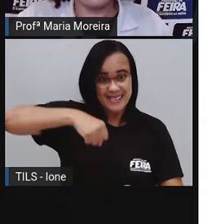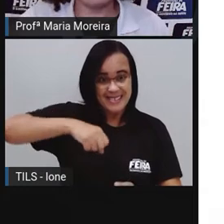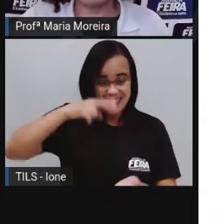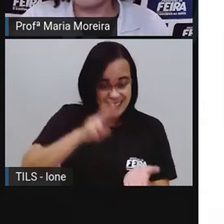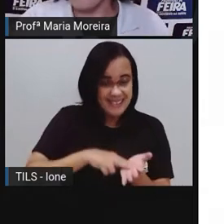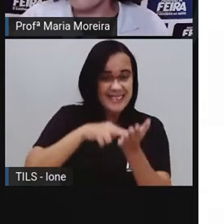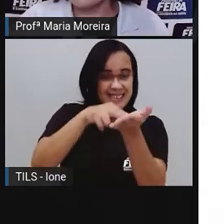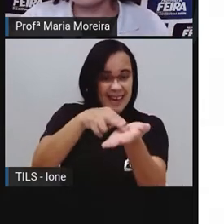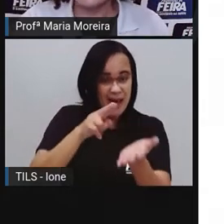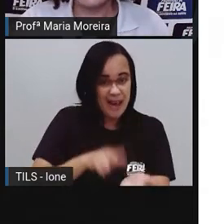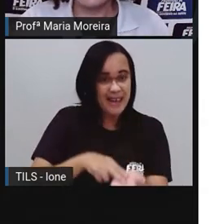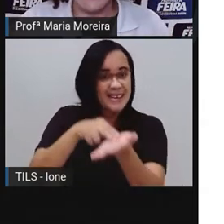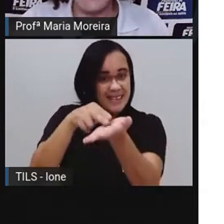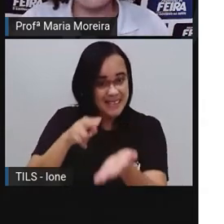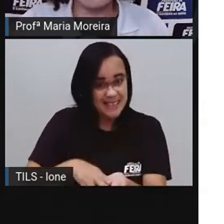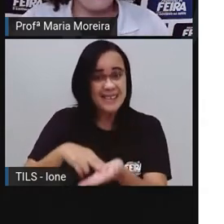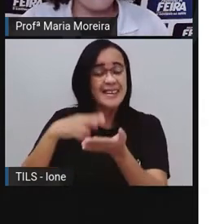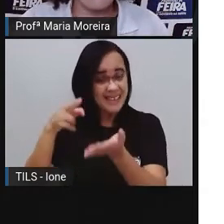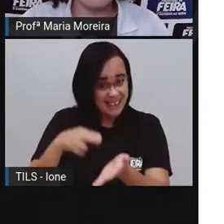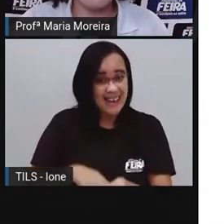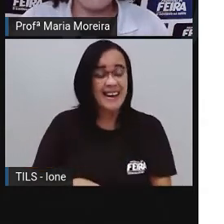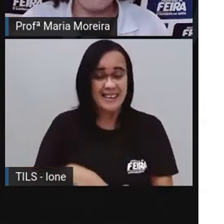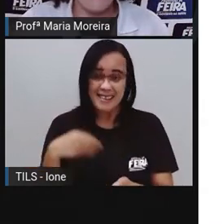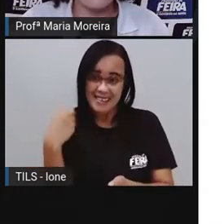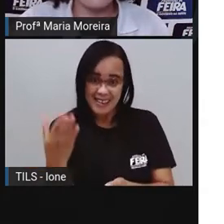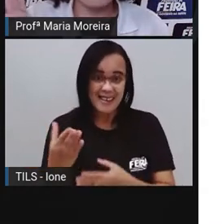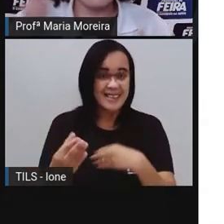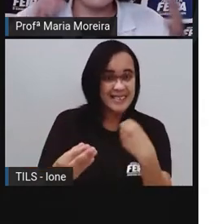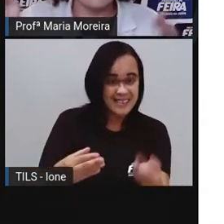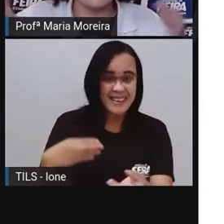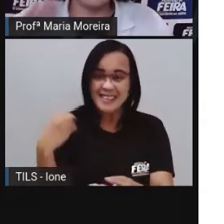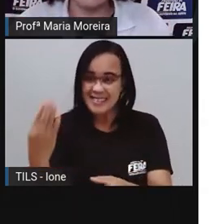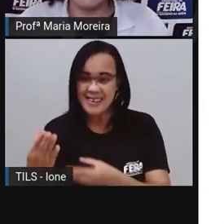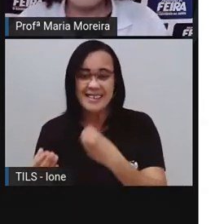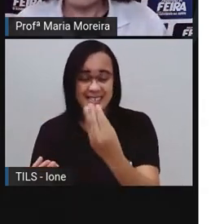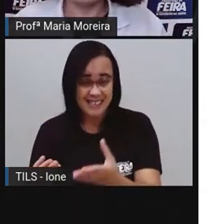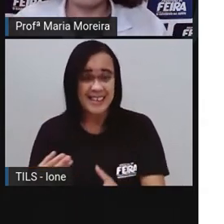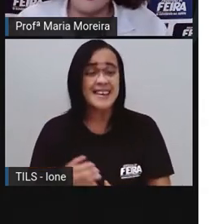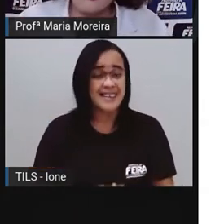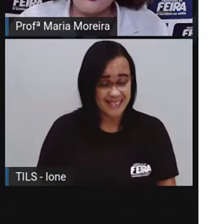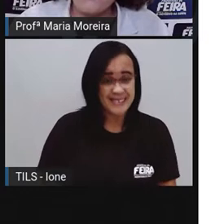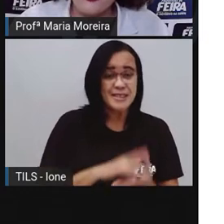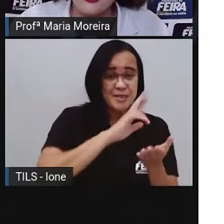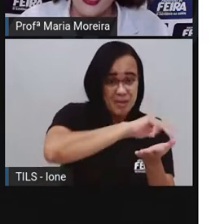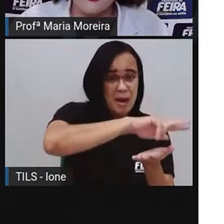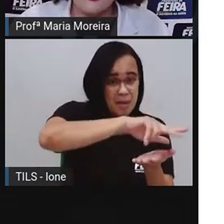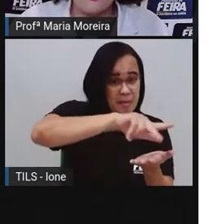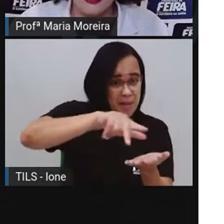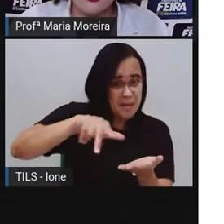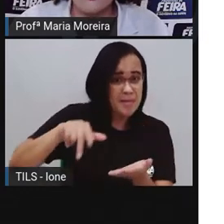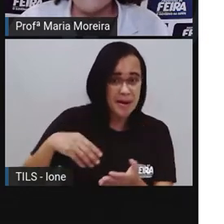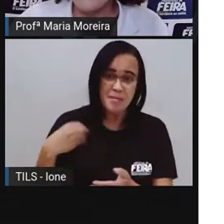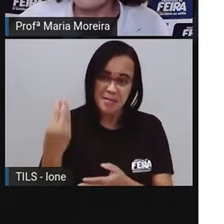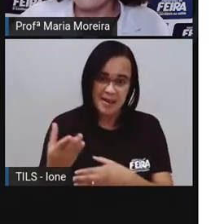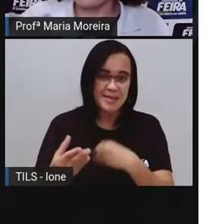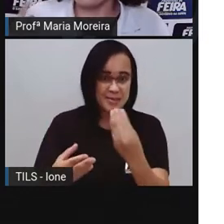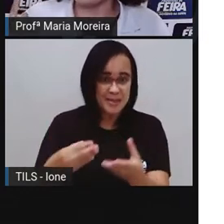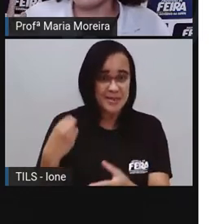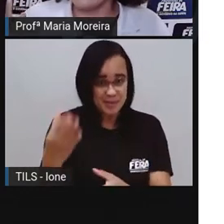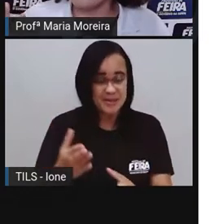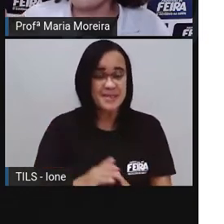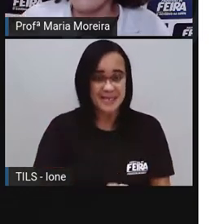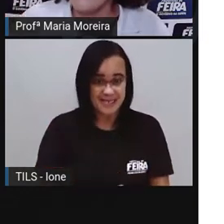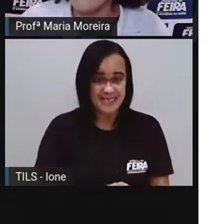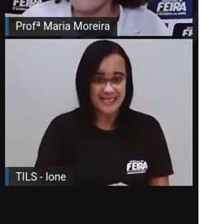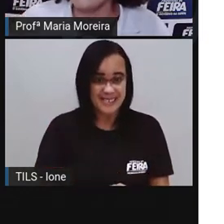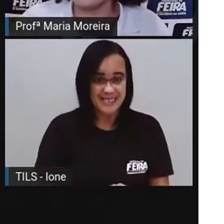Entrega aí de várias cartas. O carteiro da comarca, ele vai entregando aí vários tipos de cartas, não é isso? E aí ele